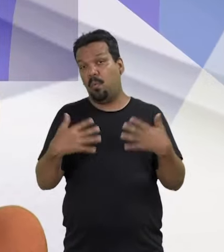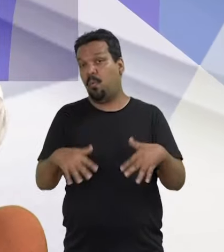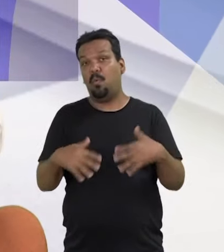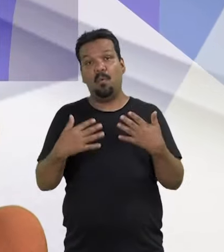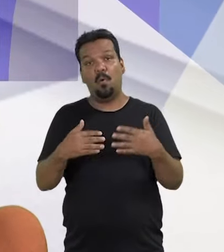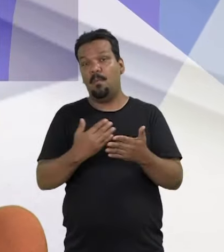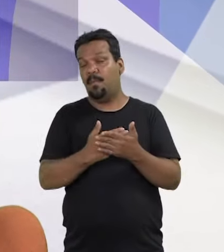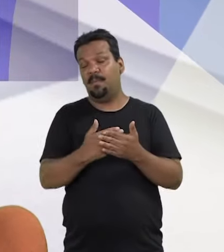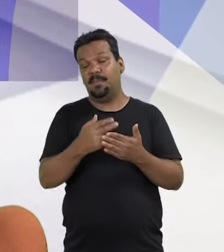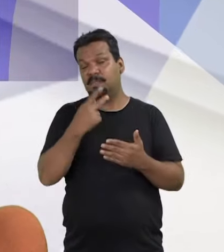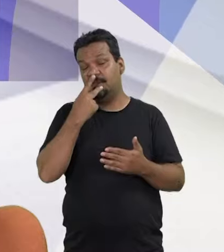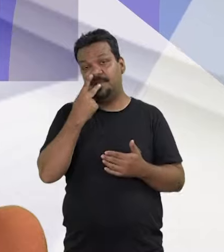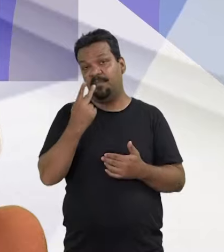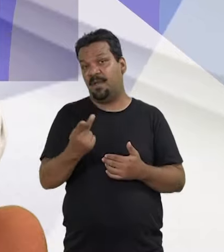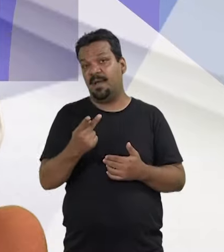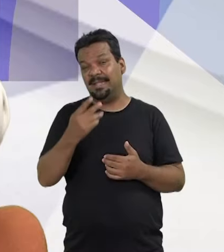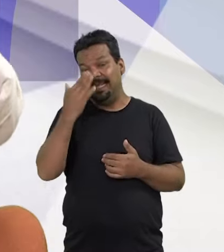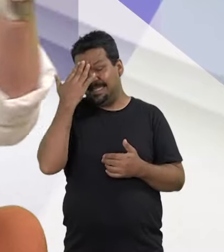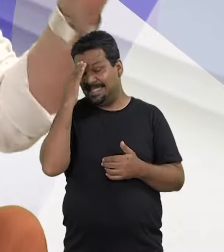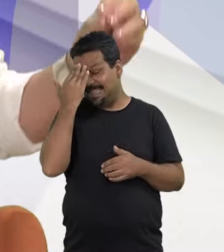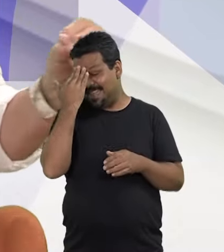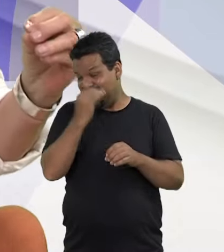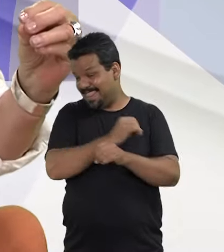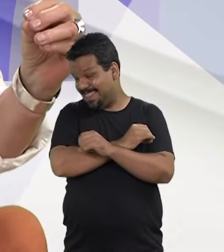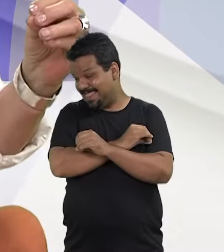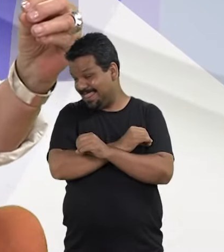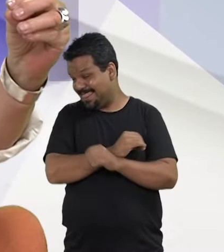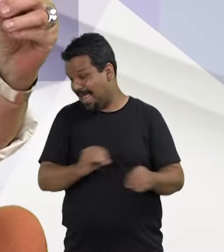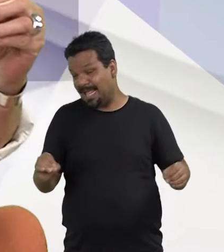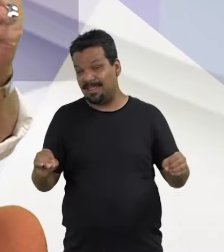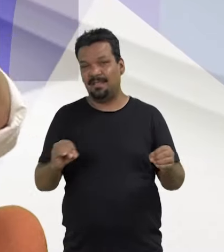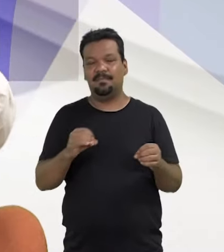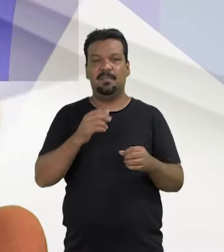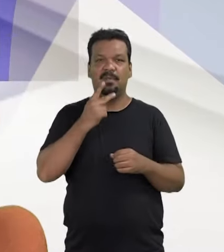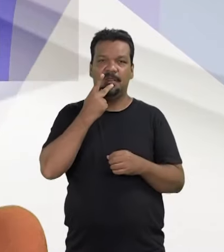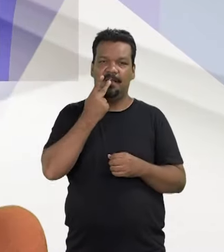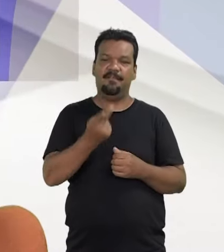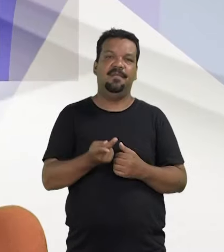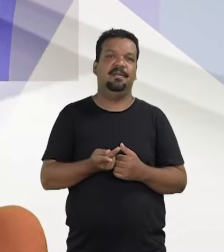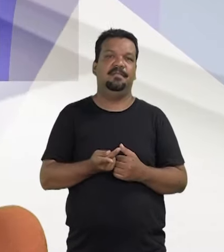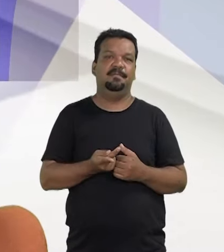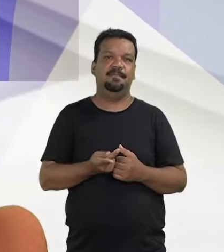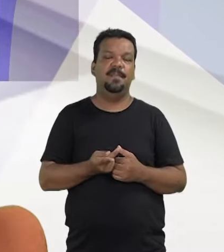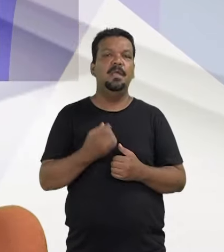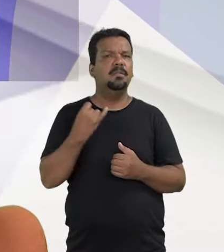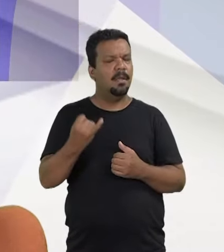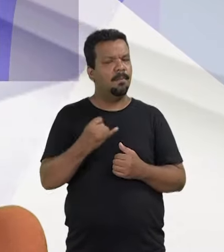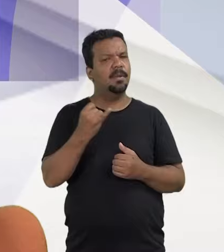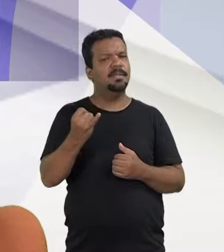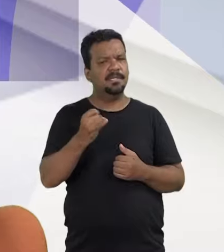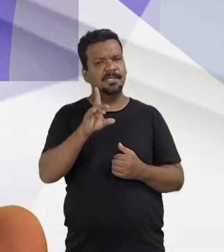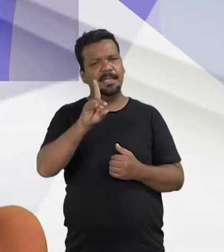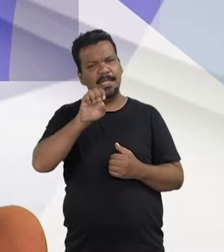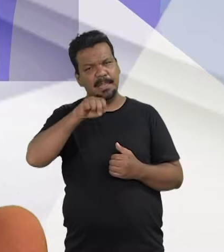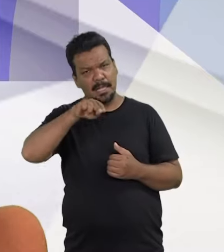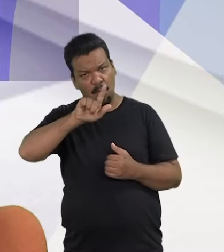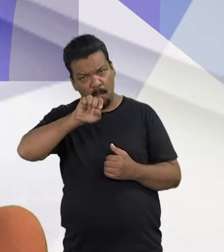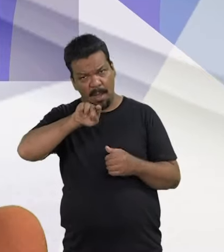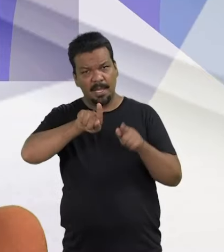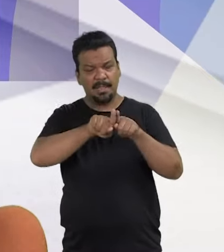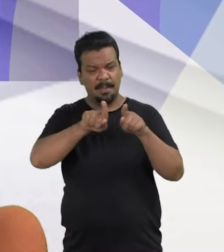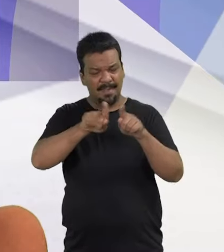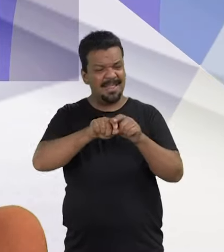Elas botam lá dentro, sem entender nadinha do que está dizendo. Então, a importância de Dilma e a